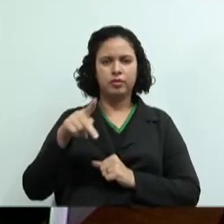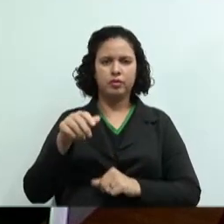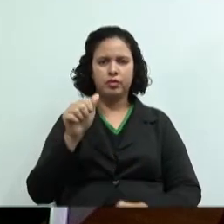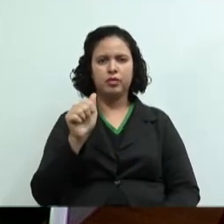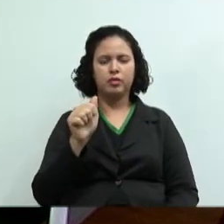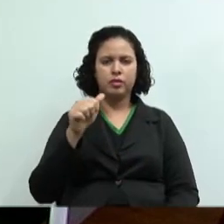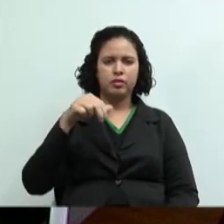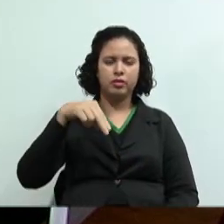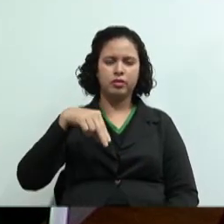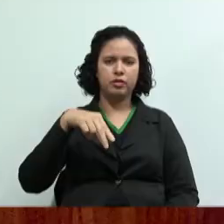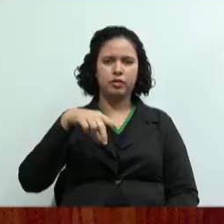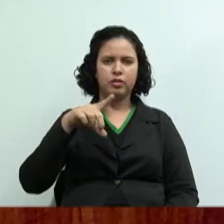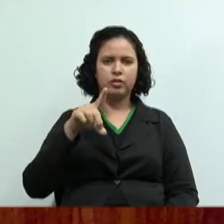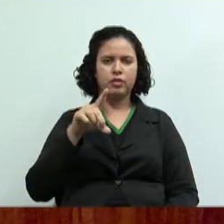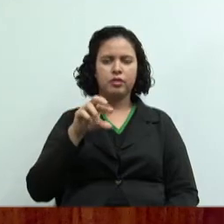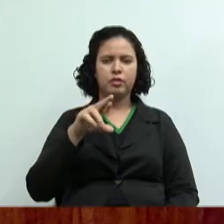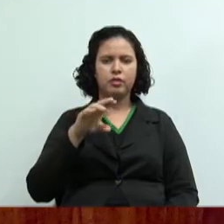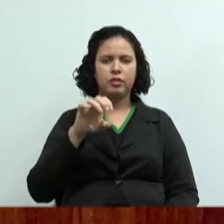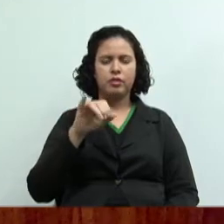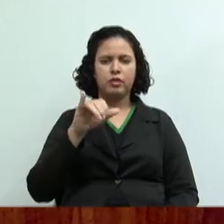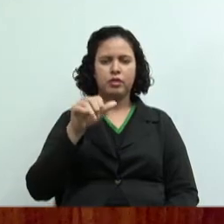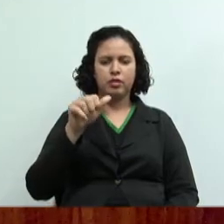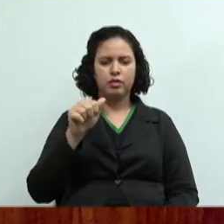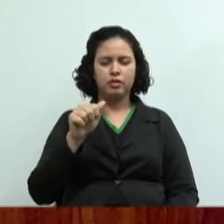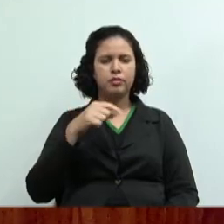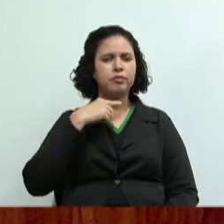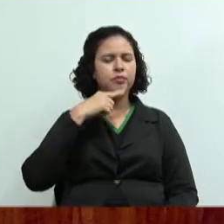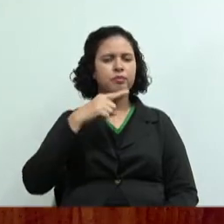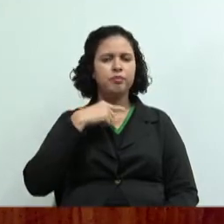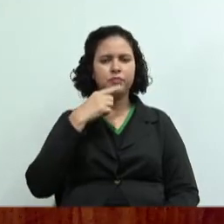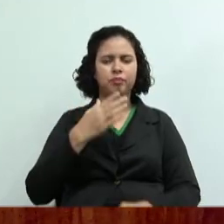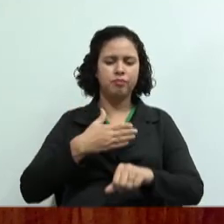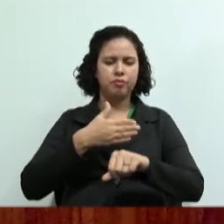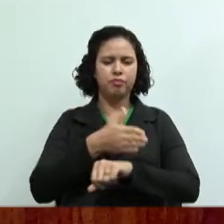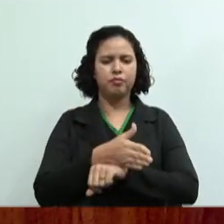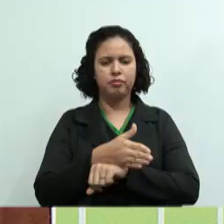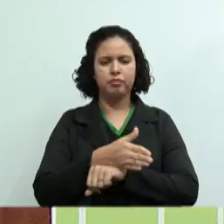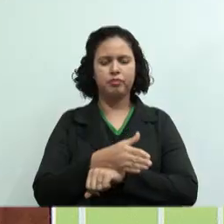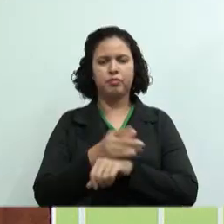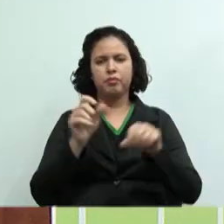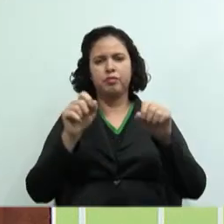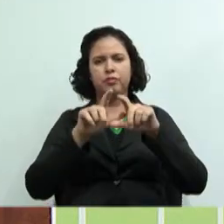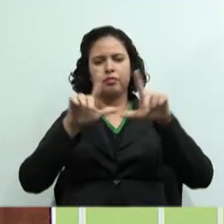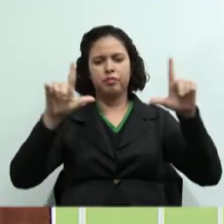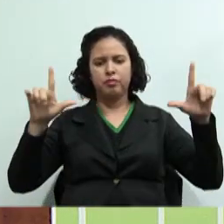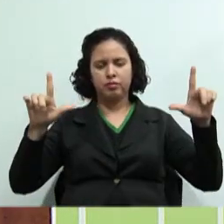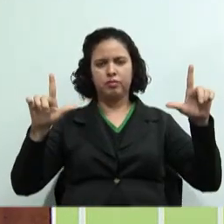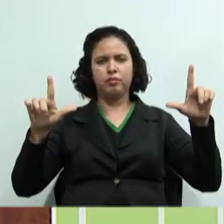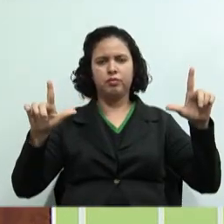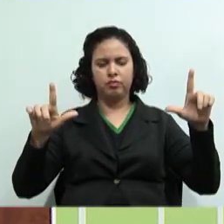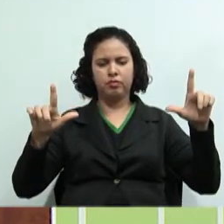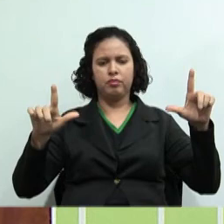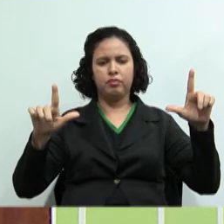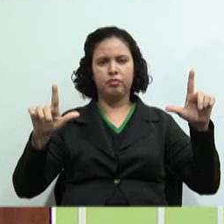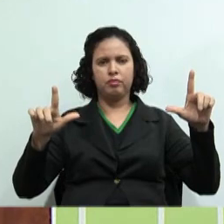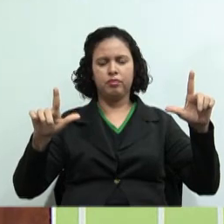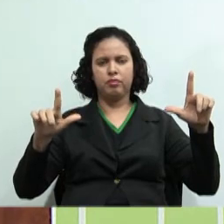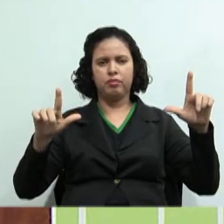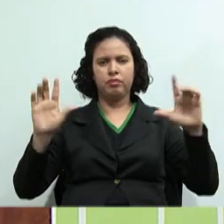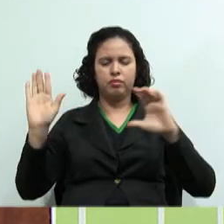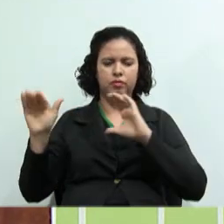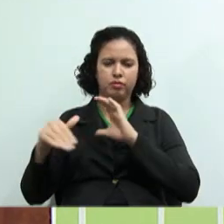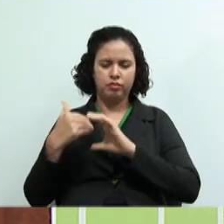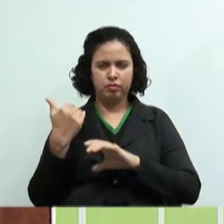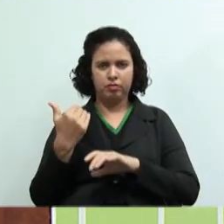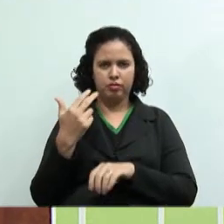ela está... Ela disse que não está conseguindo acessar o mural. Ok, pede para ela encaminhar a foto no meu